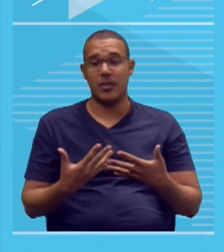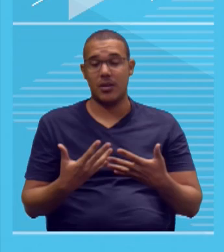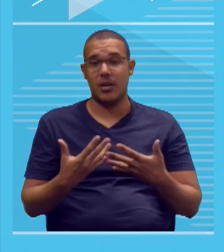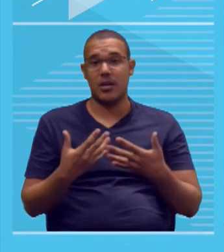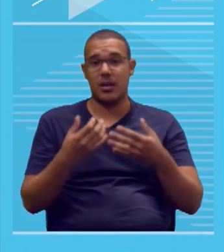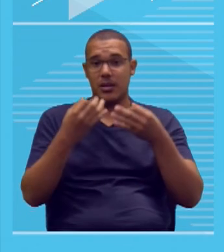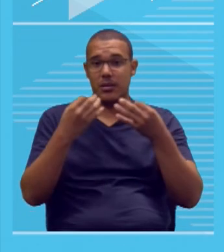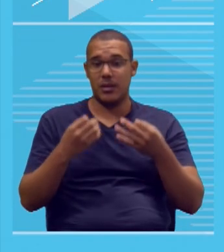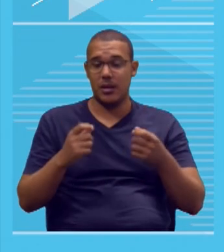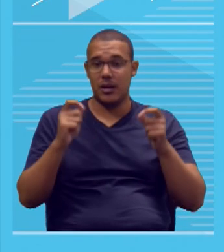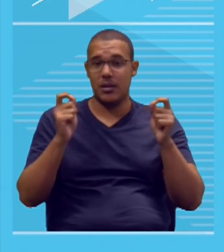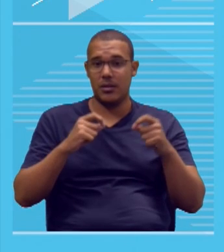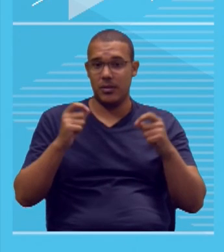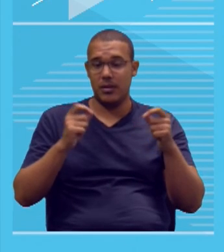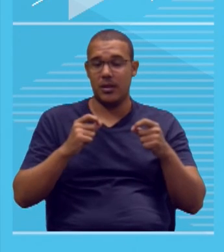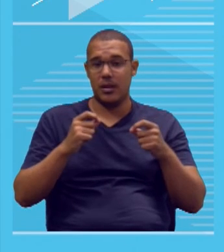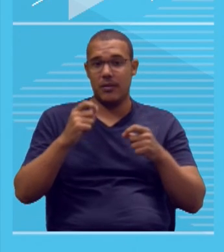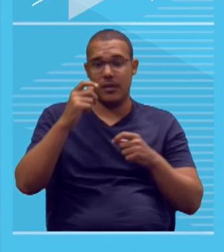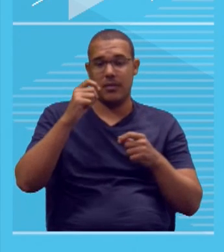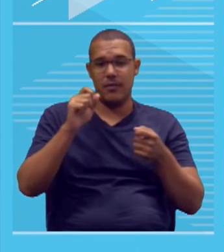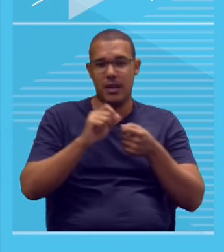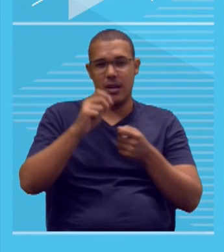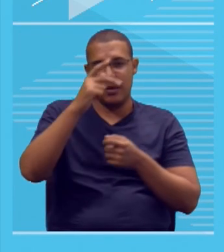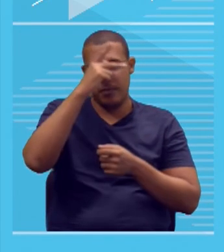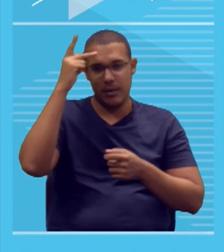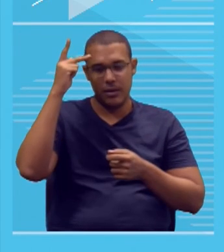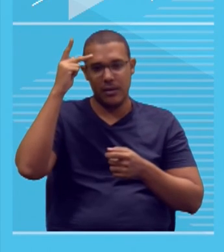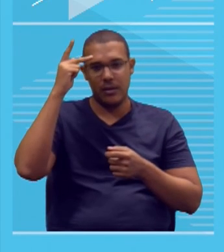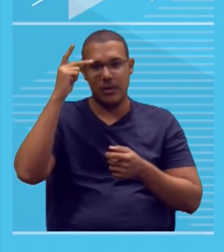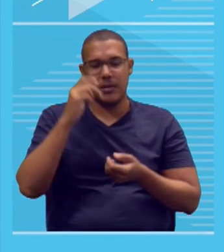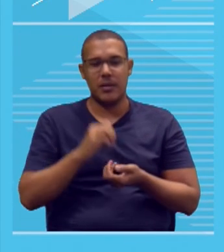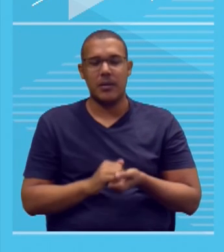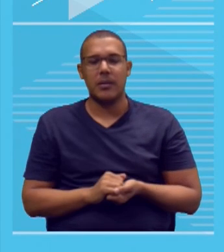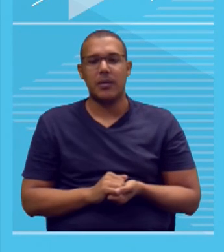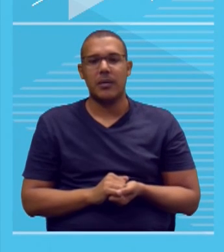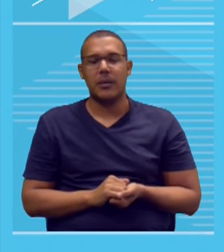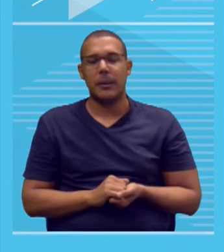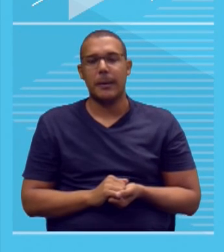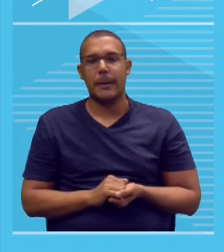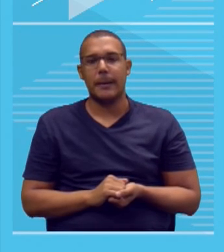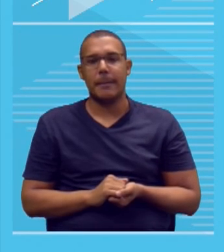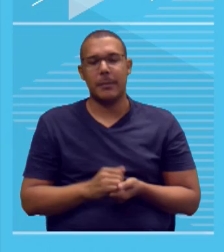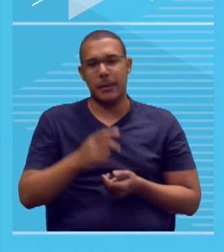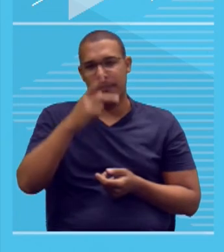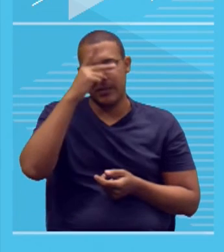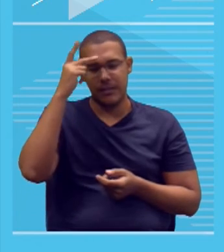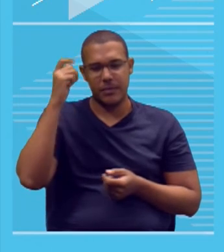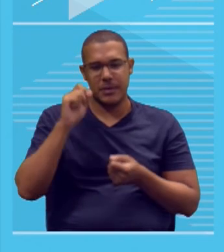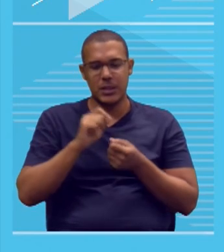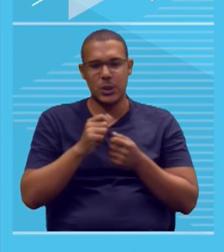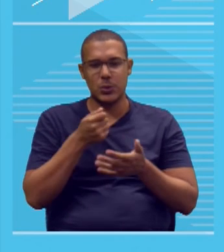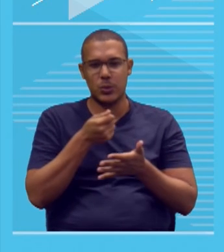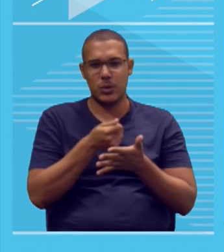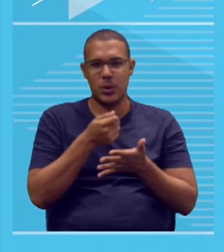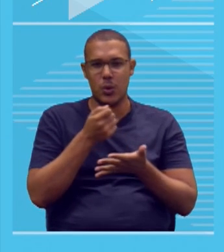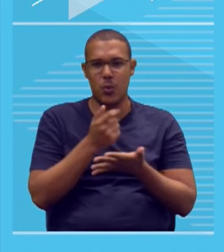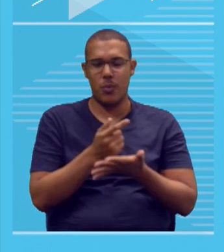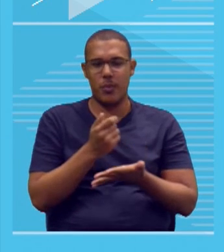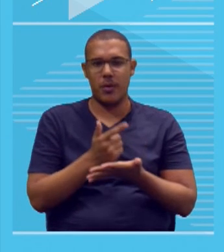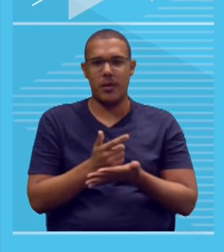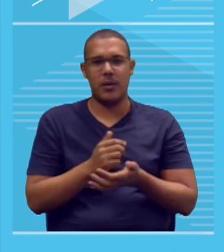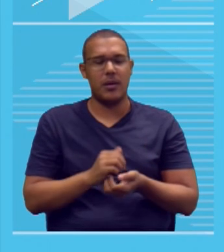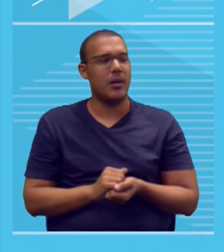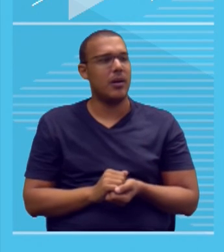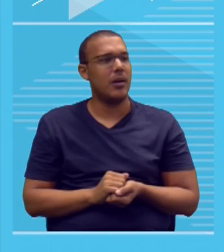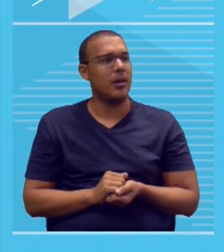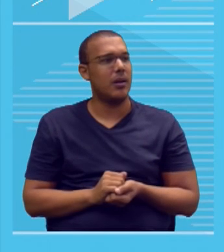das possibilidades de tornar a pessoa um elemento de consumo. Dados concretos da realidade,